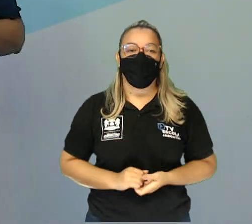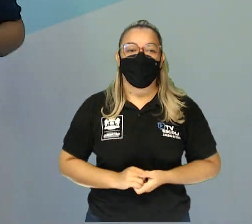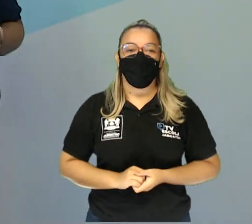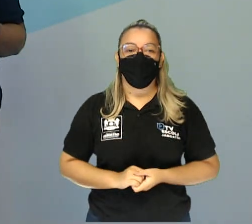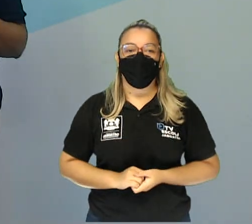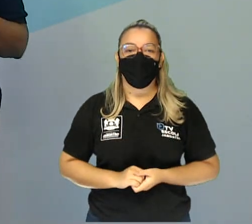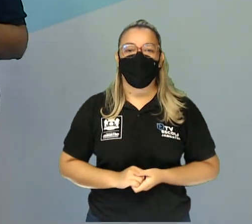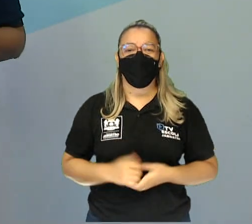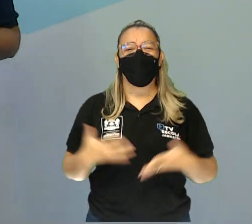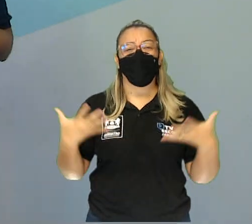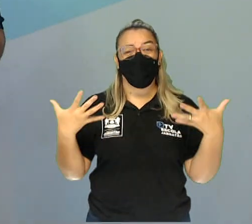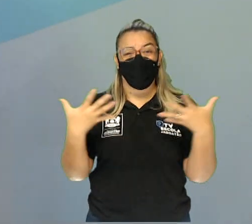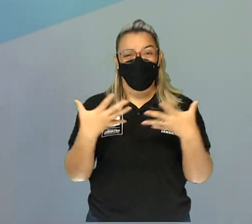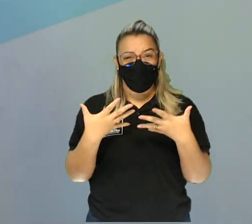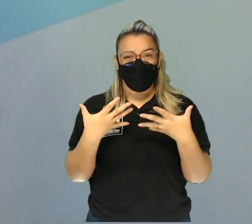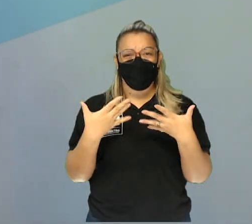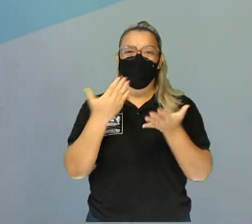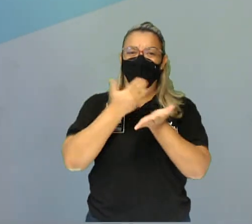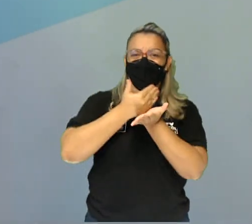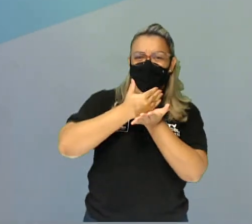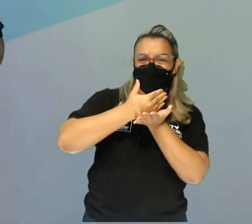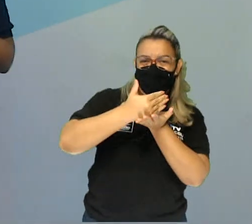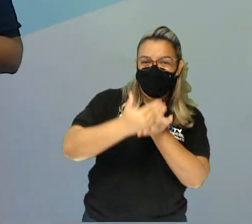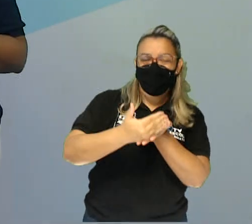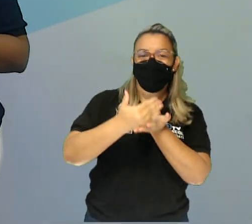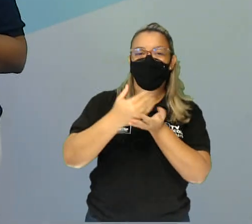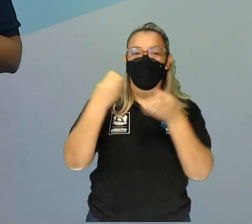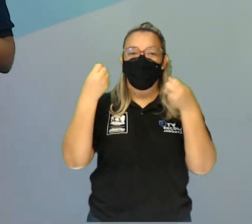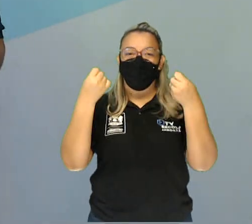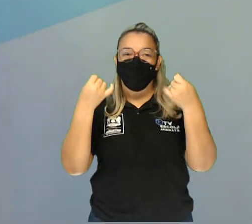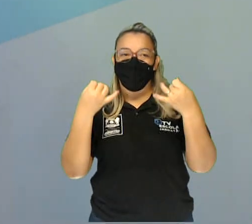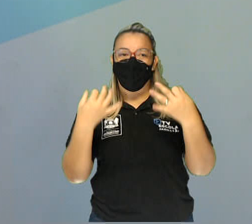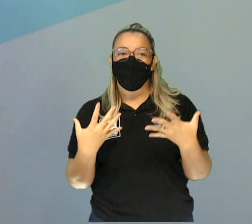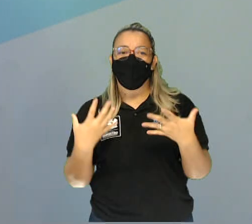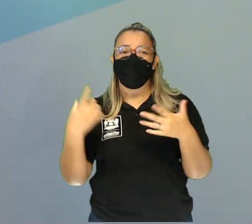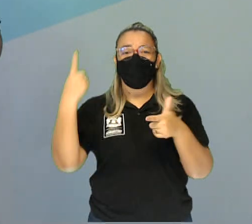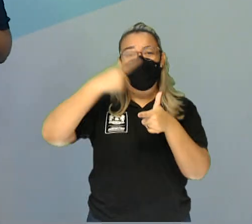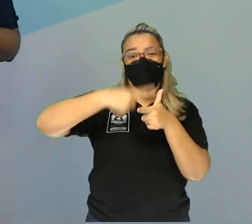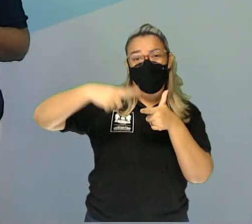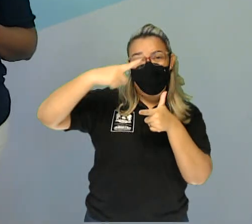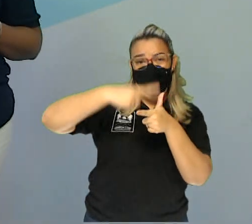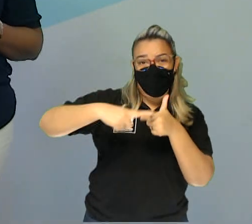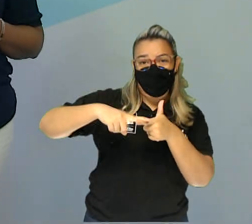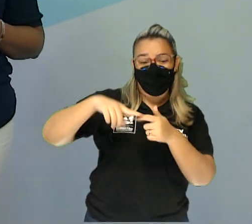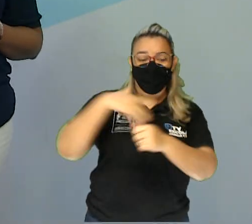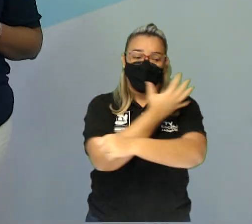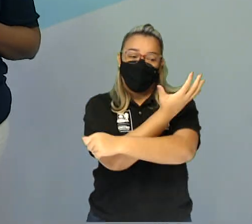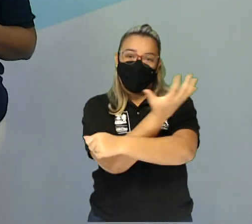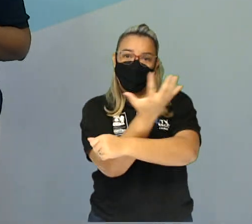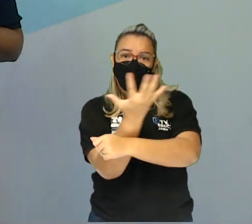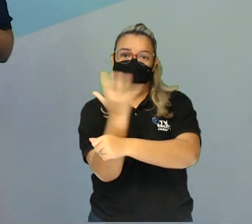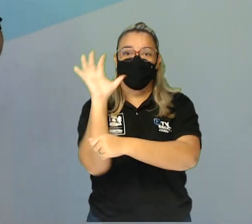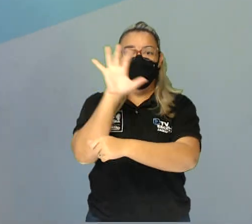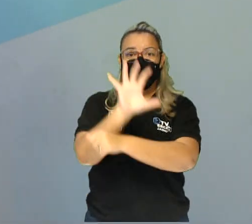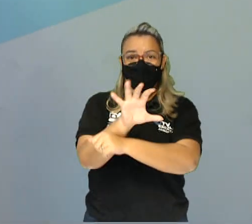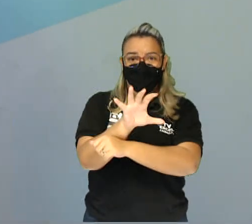Vamos começar a nossa aula falando um pouquinho sobre os problemas urbanos, o quanto eles fazem parte da nossa